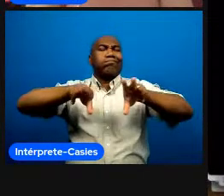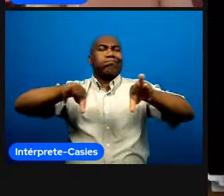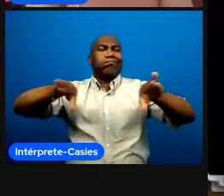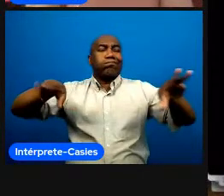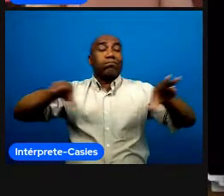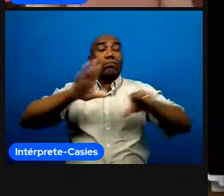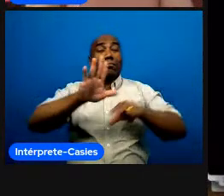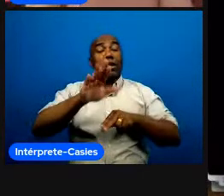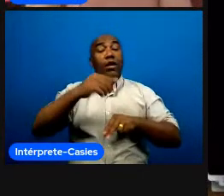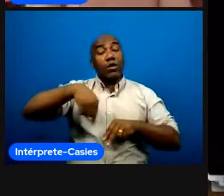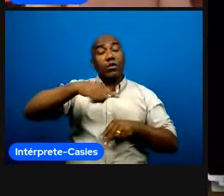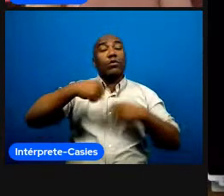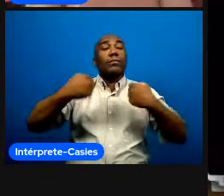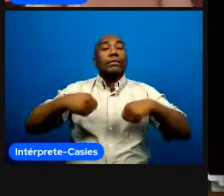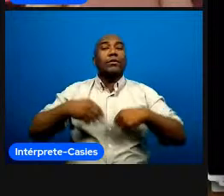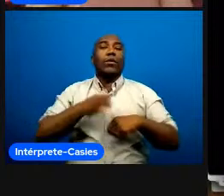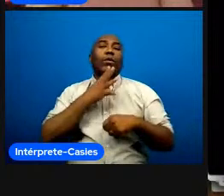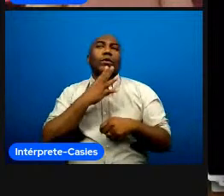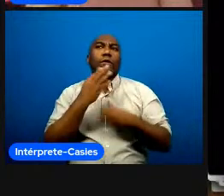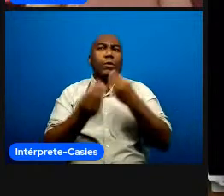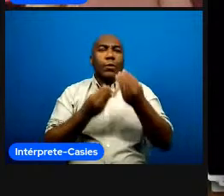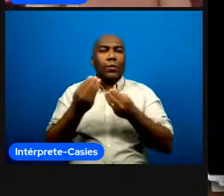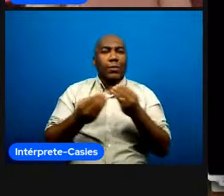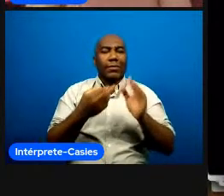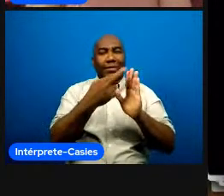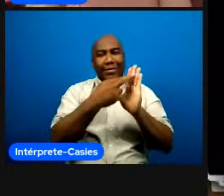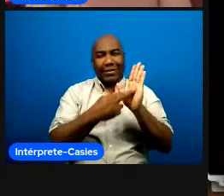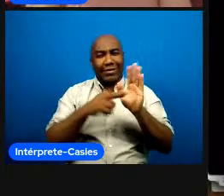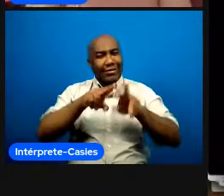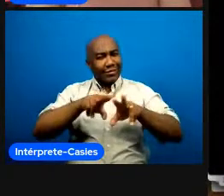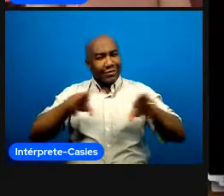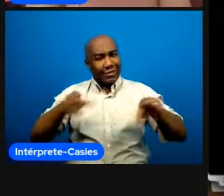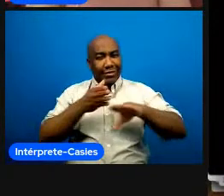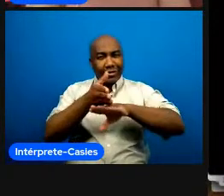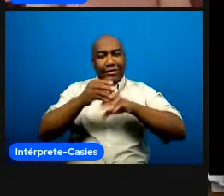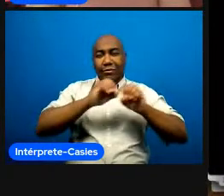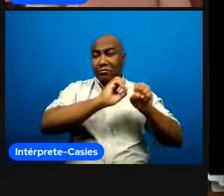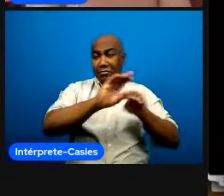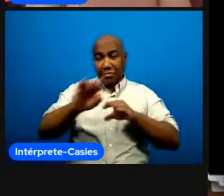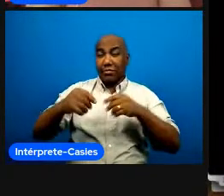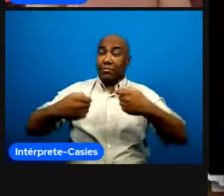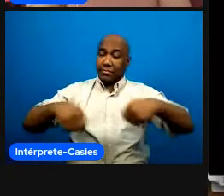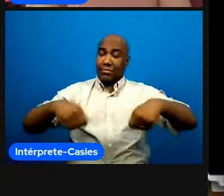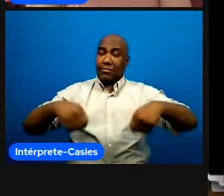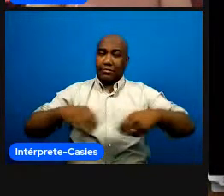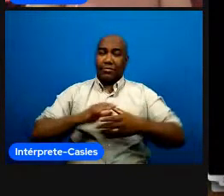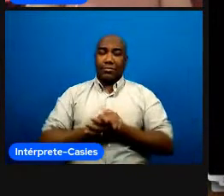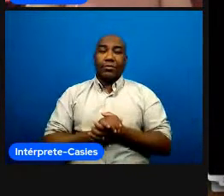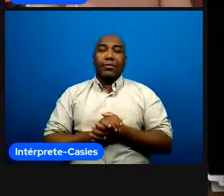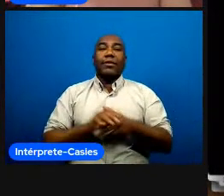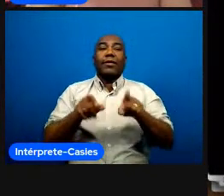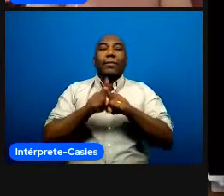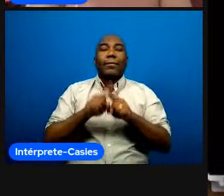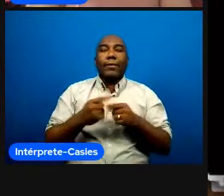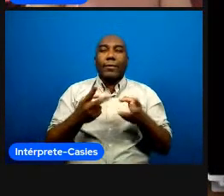eu vou trabalhar com uma dada modalidade especialmente nos processos de aprofundamento e rendimento observação